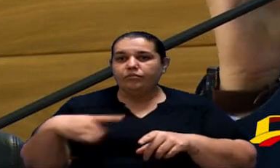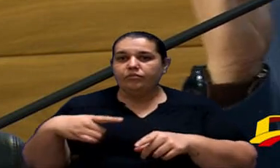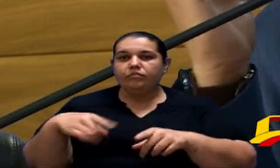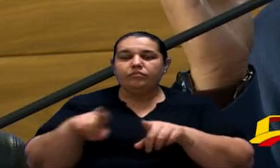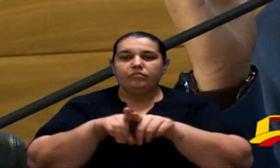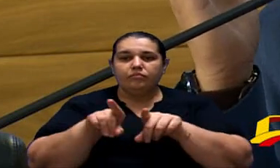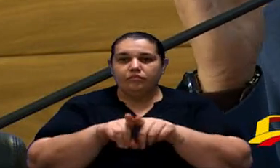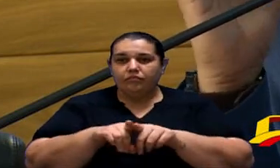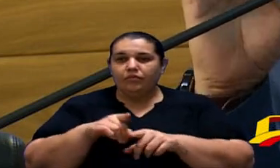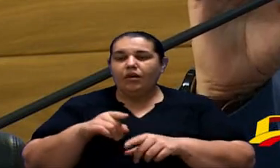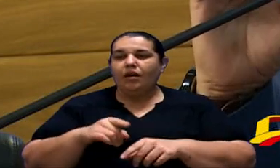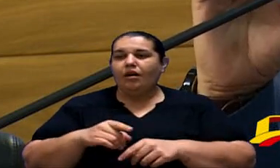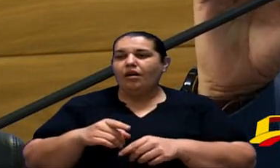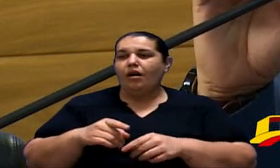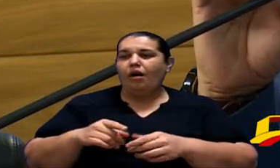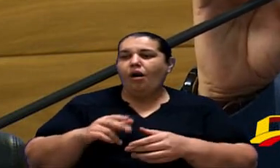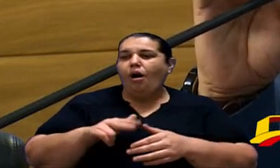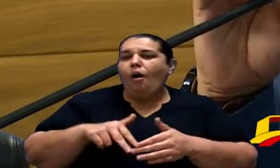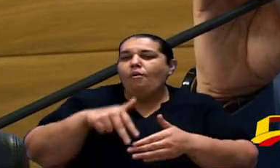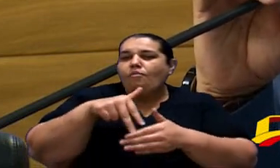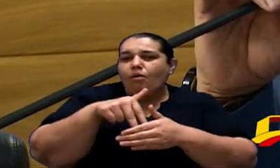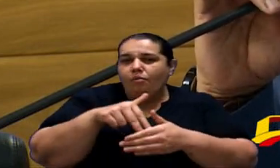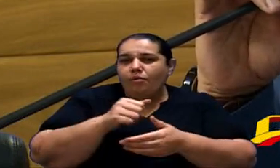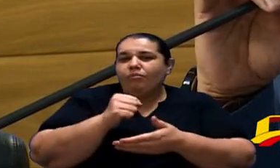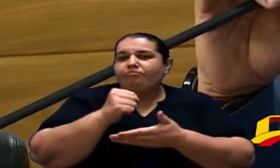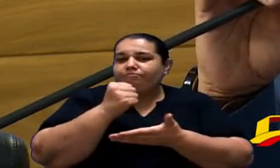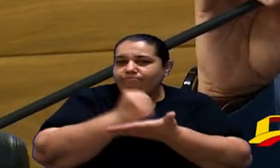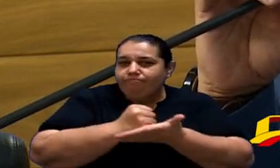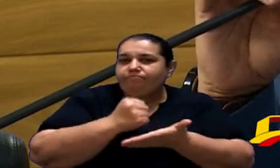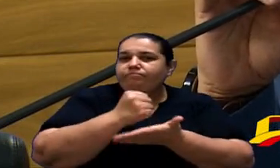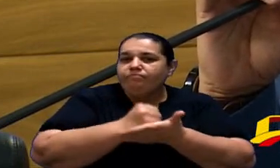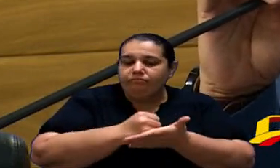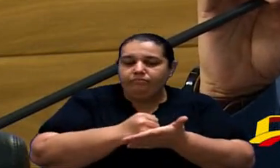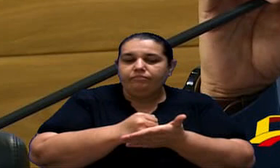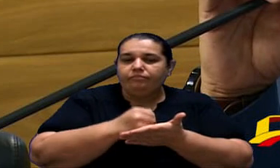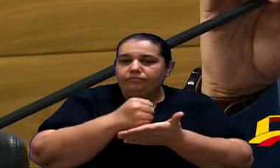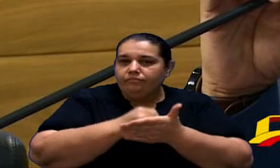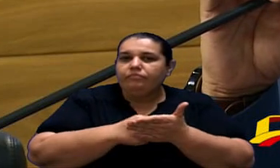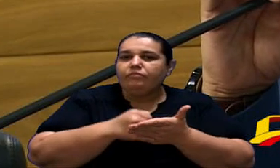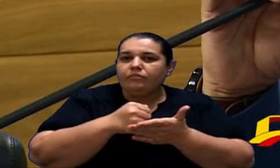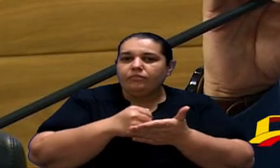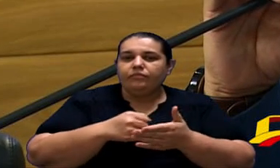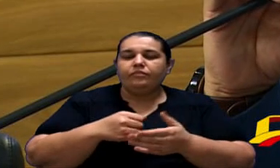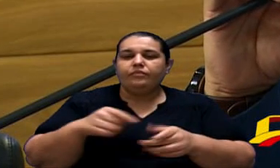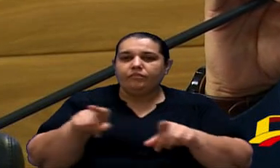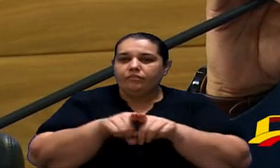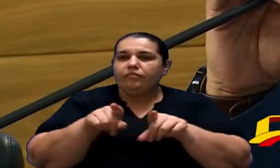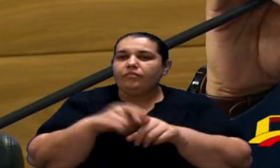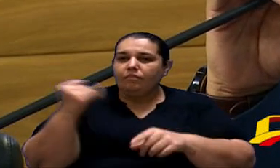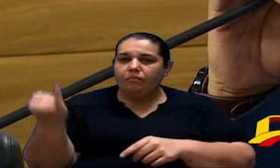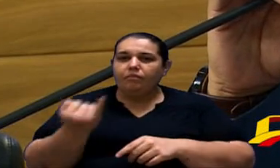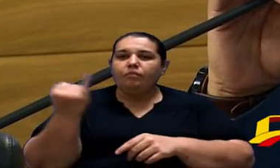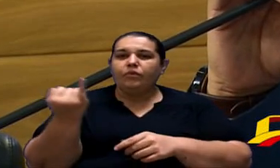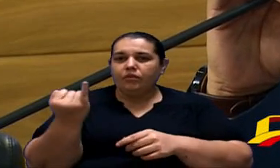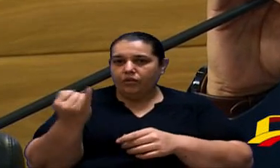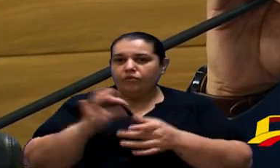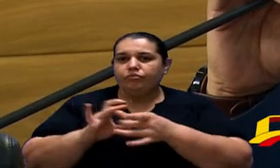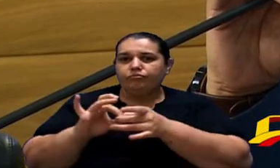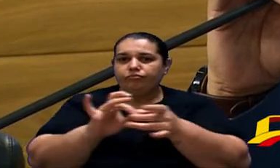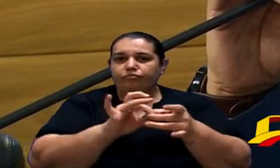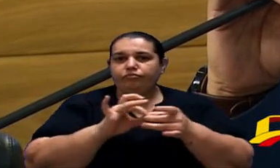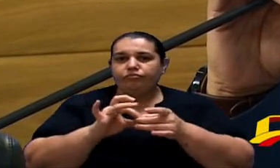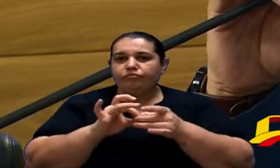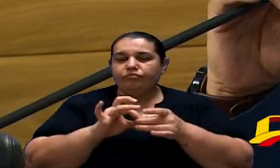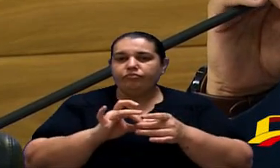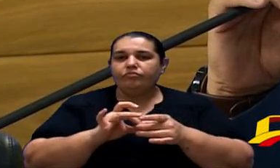deixando o apoio dele para nós aqui, eu acho que é de tamanha importância para a